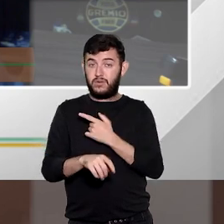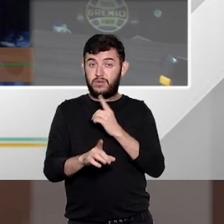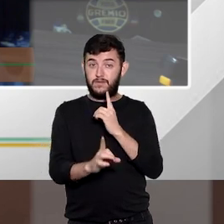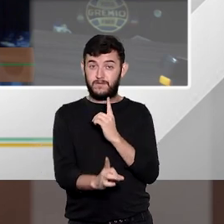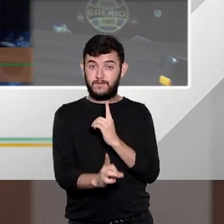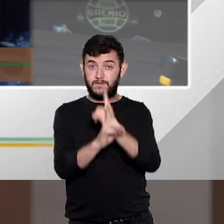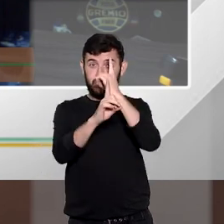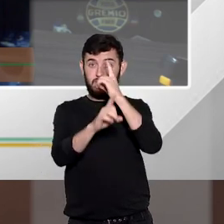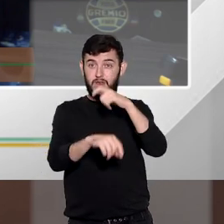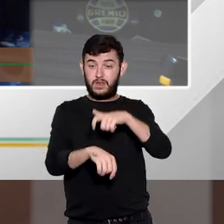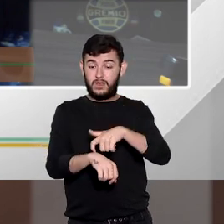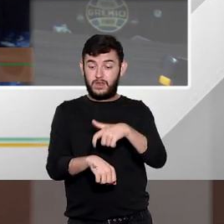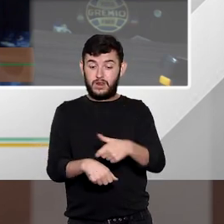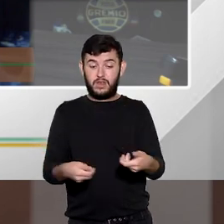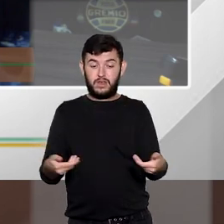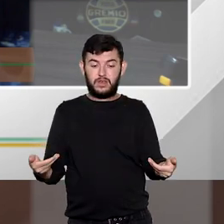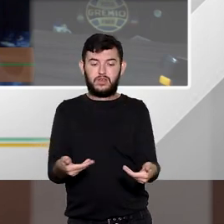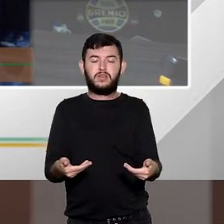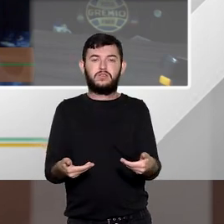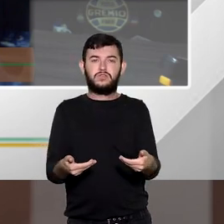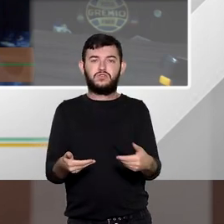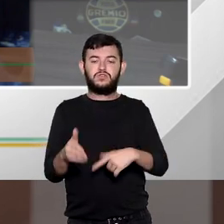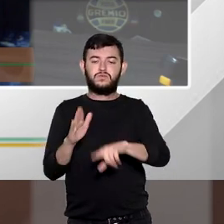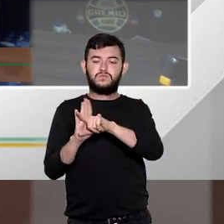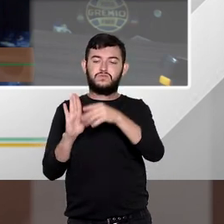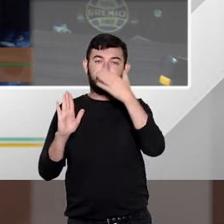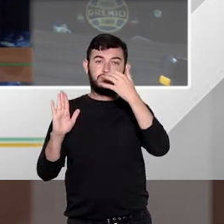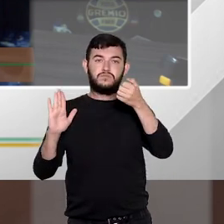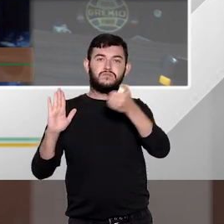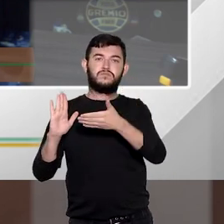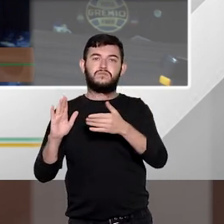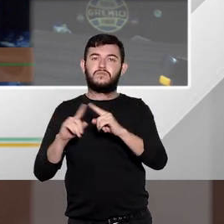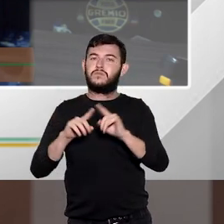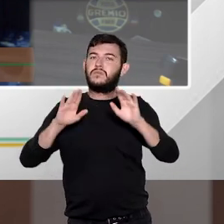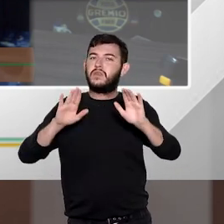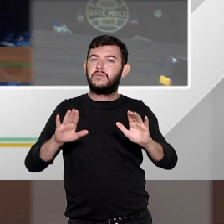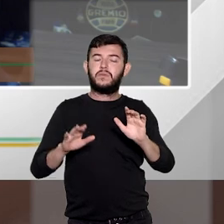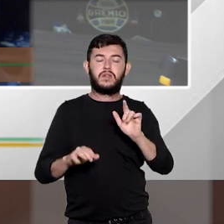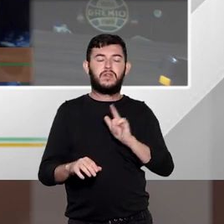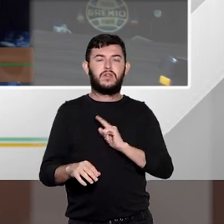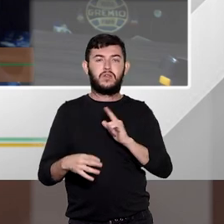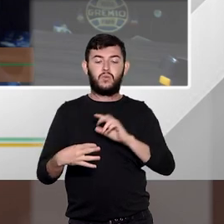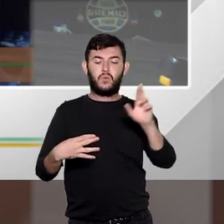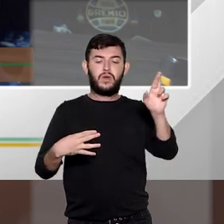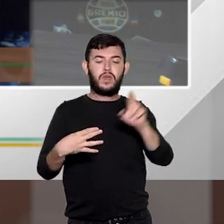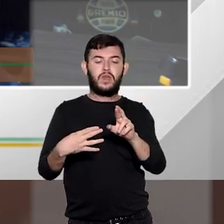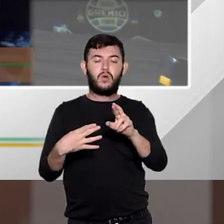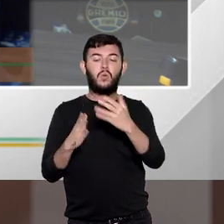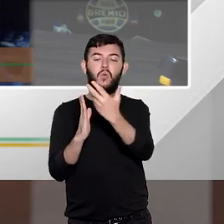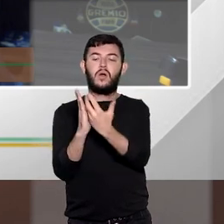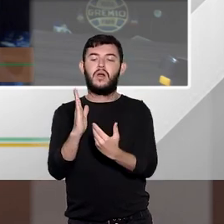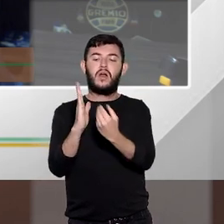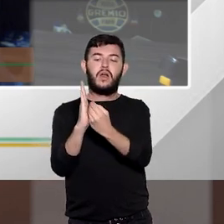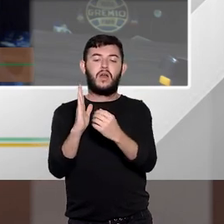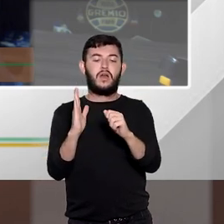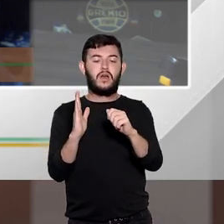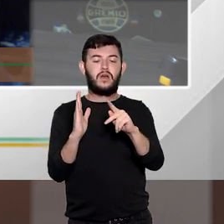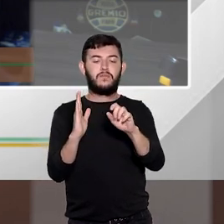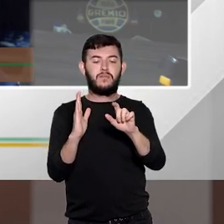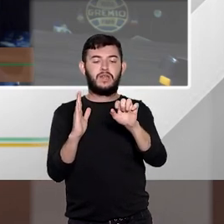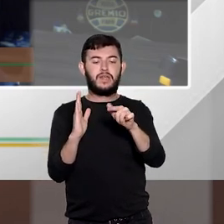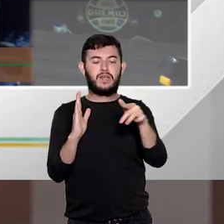ilegalidade em outro não sendo esse caso por meio de um recurso de apelação e não